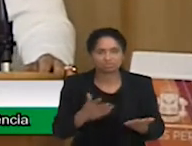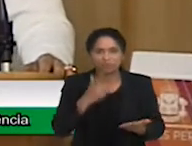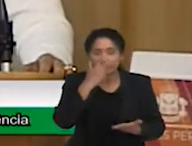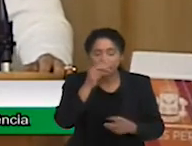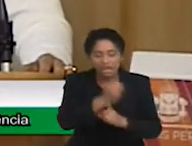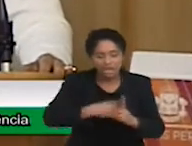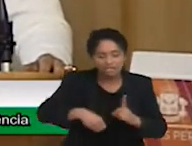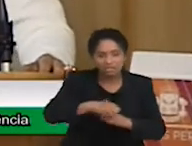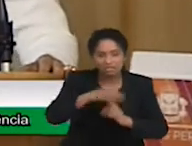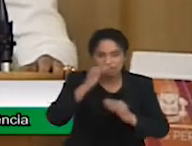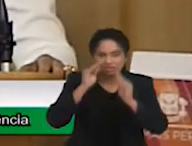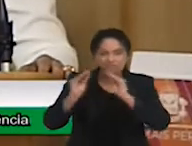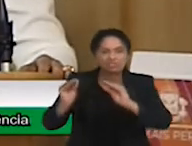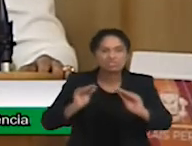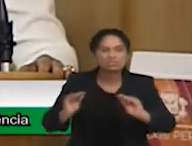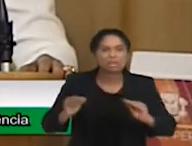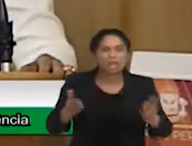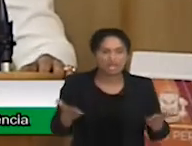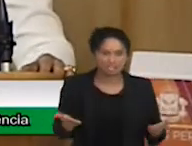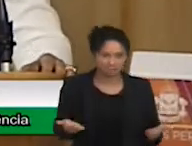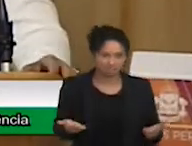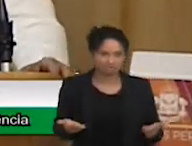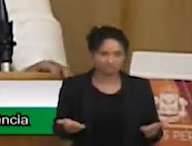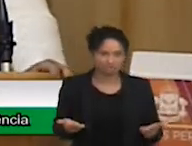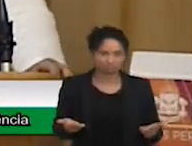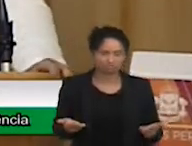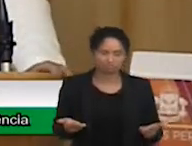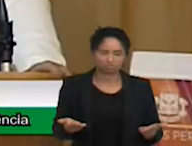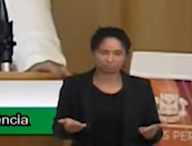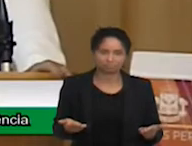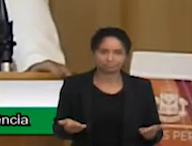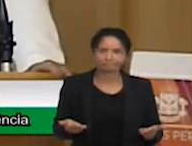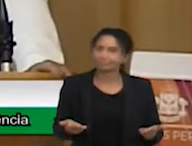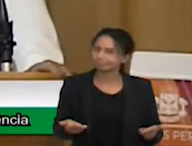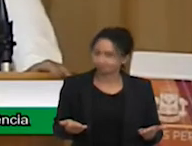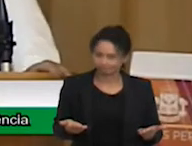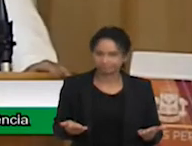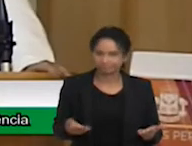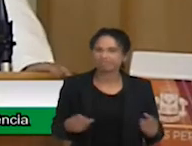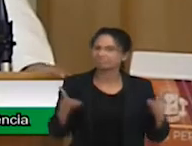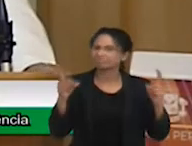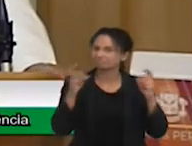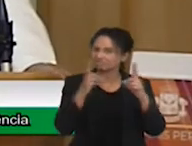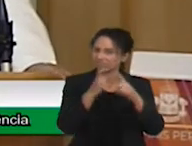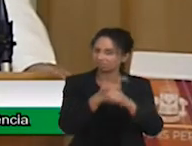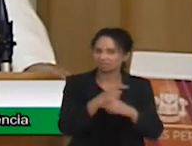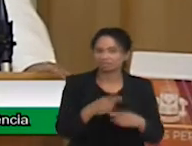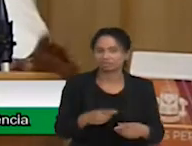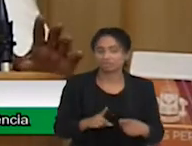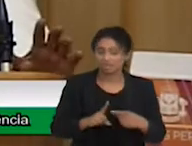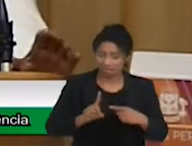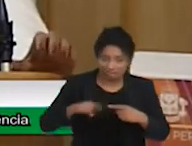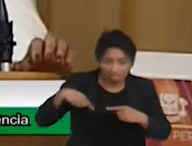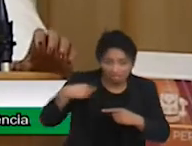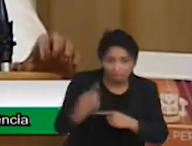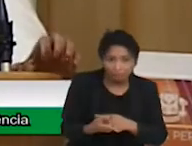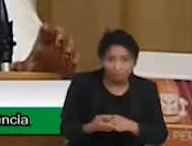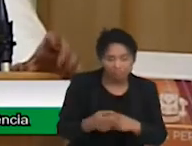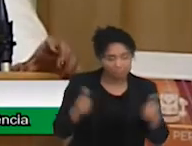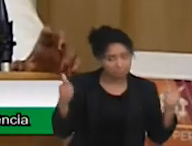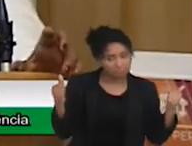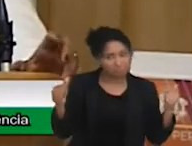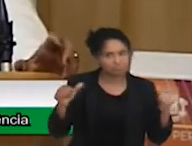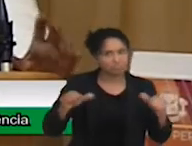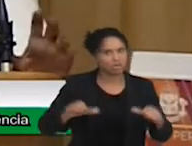invisíveis na sociedade, como a Sabrina colocou. Invisível é muito mais caro depois lidar com as